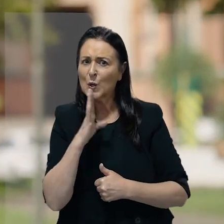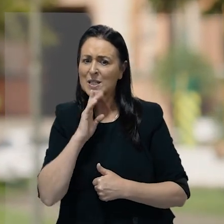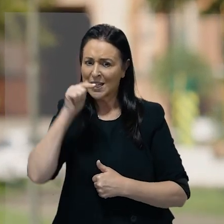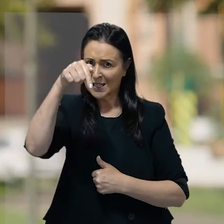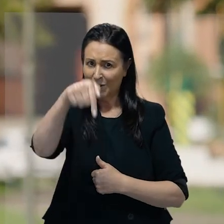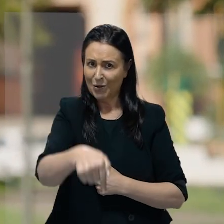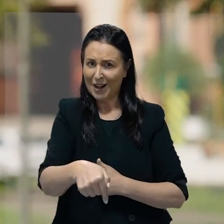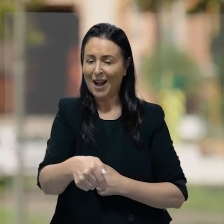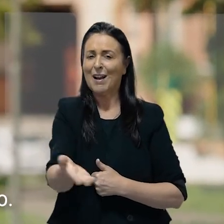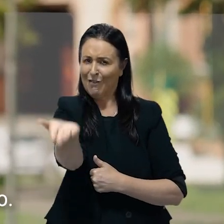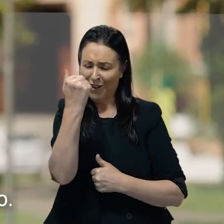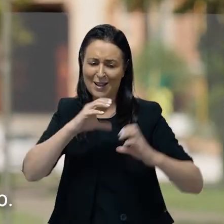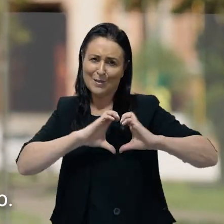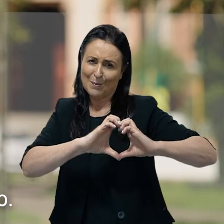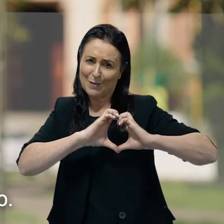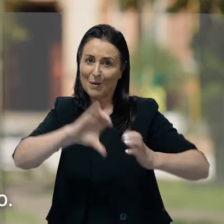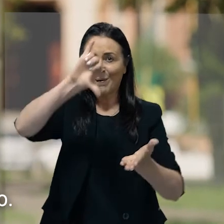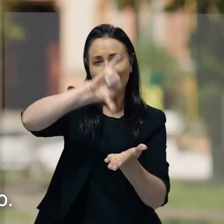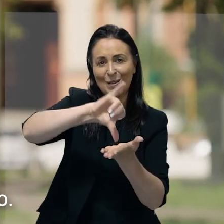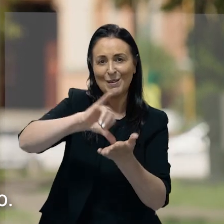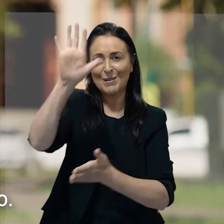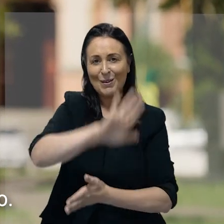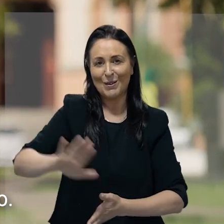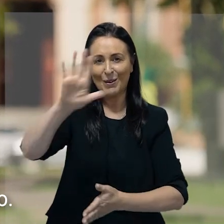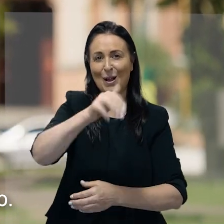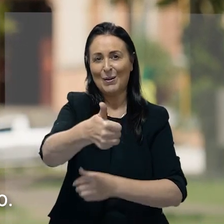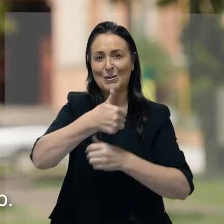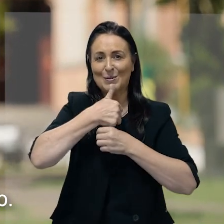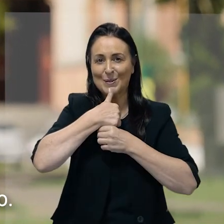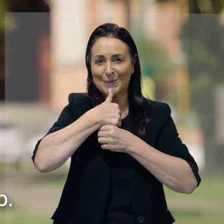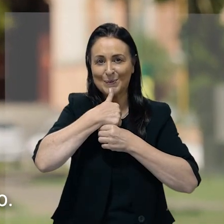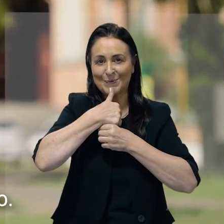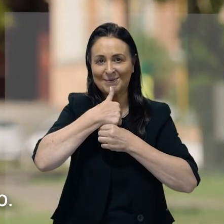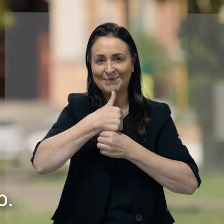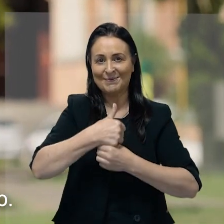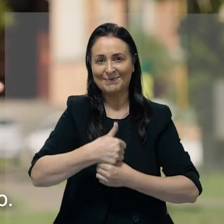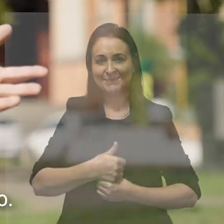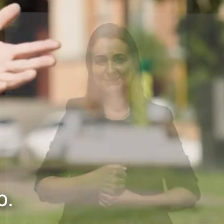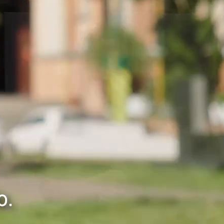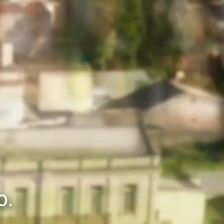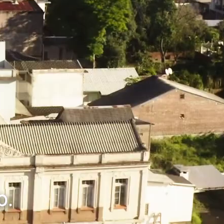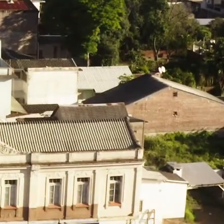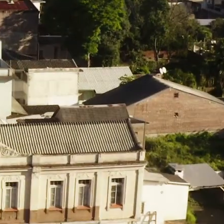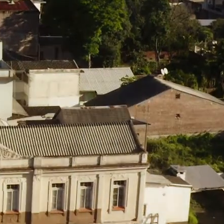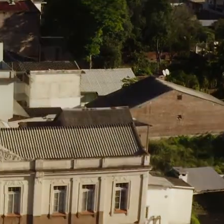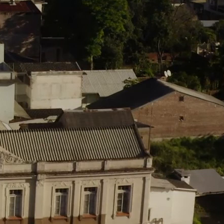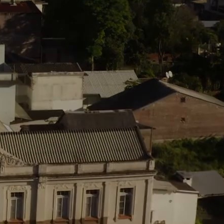orgulho da sua gente. Vem conhecer também essa terra. Venha se apaixonar pela capital nacional do chimarrão.